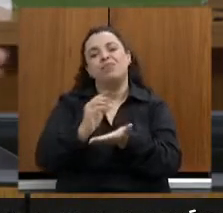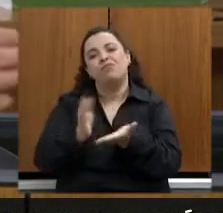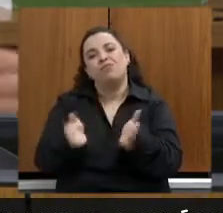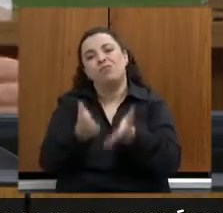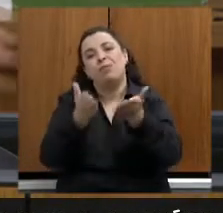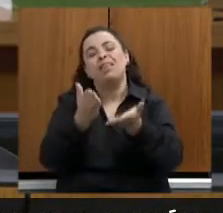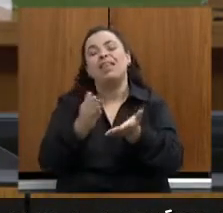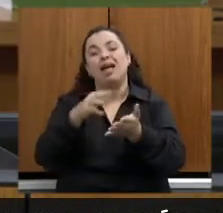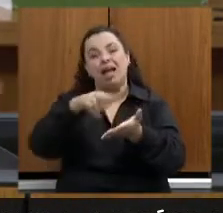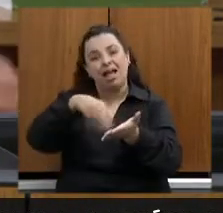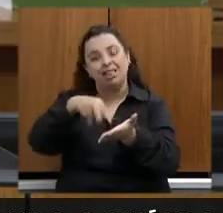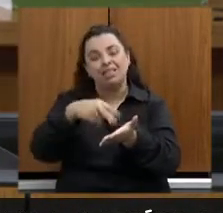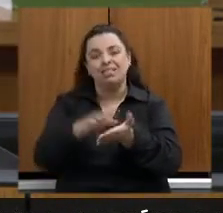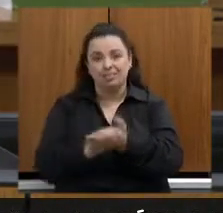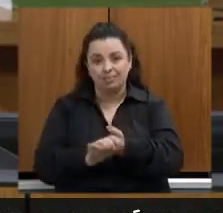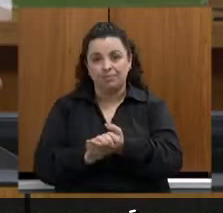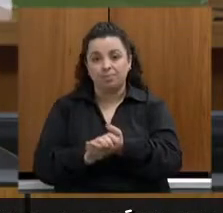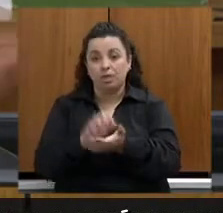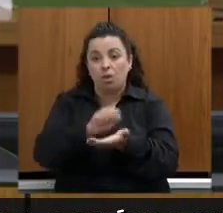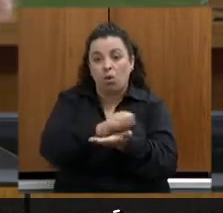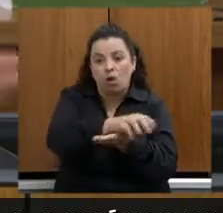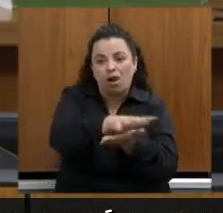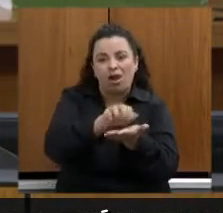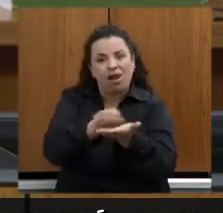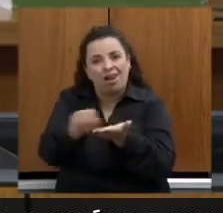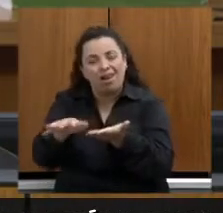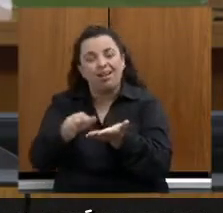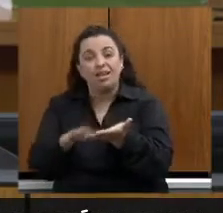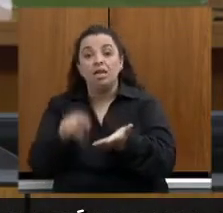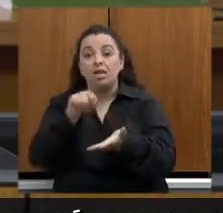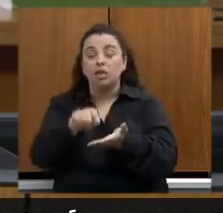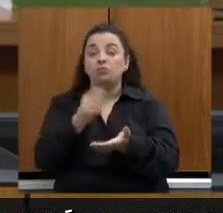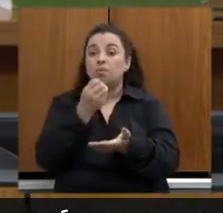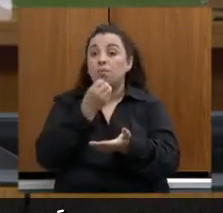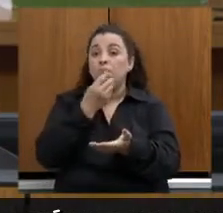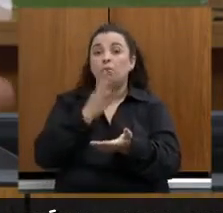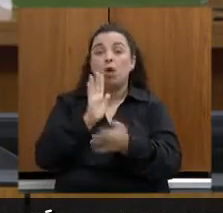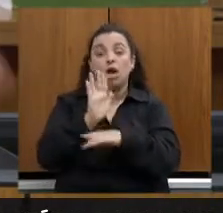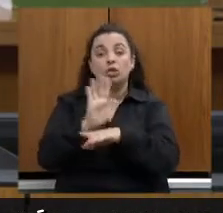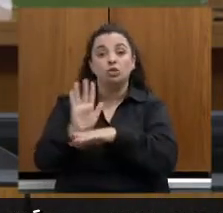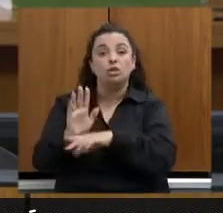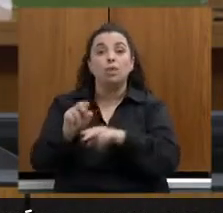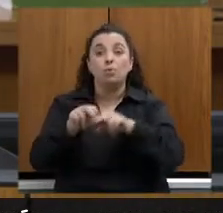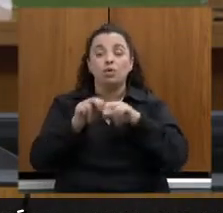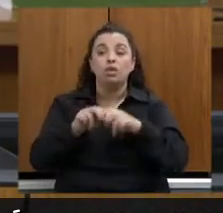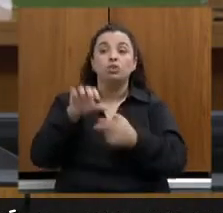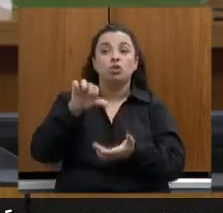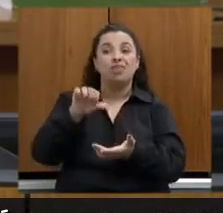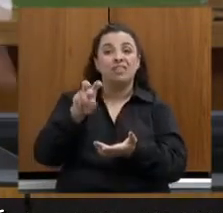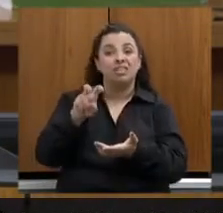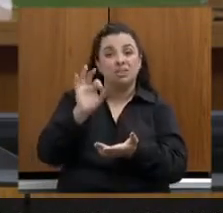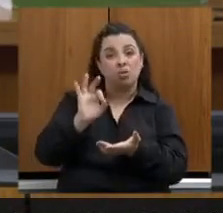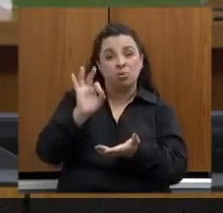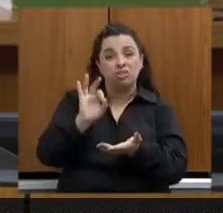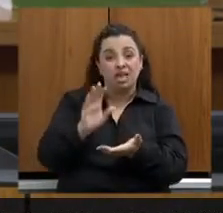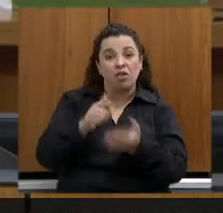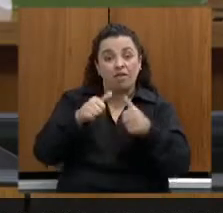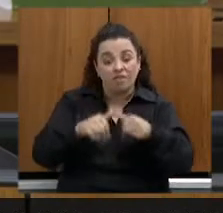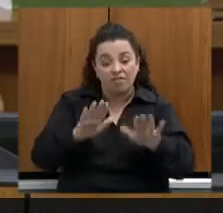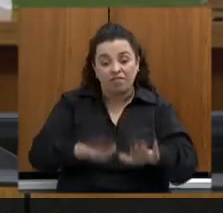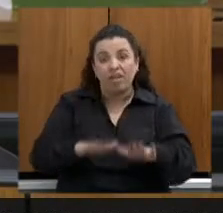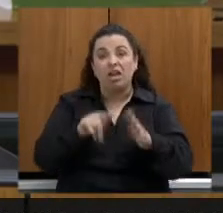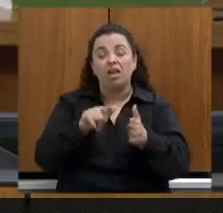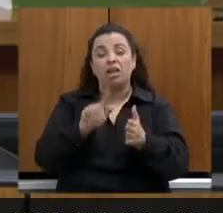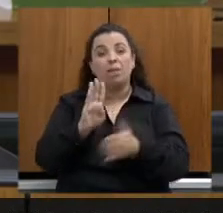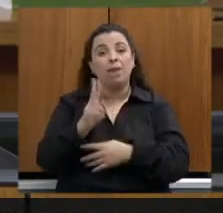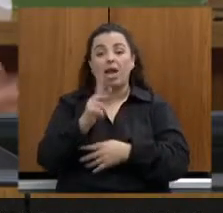também permitir o comércio. Isso vai ser um grande salto, porque, pasme, 95% dos recursos ficam em Belo Horizonte, e, mais do que isso,